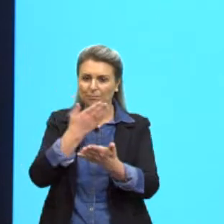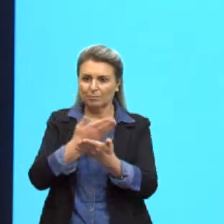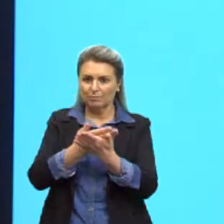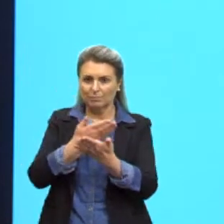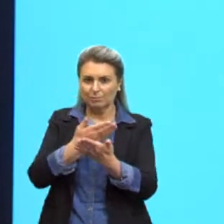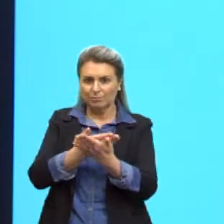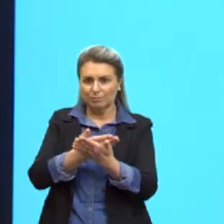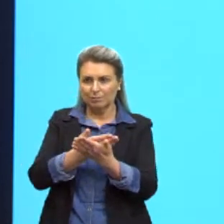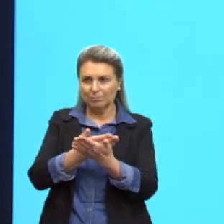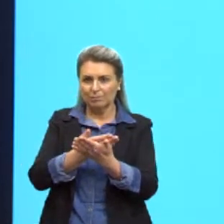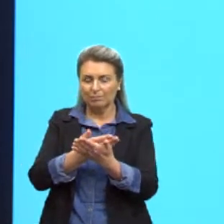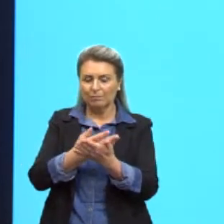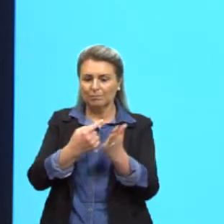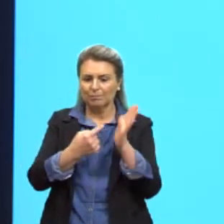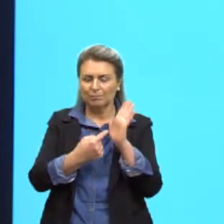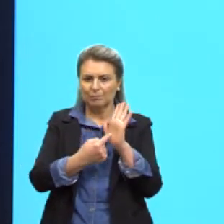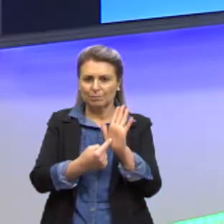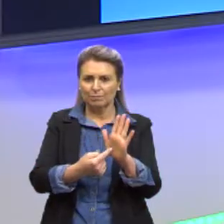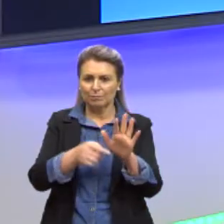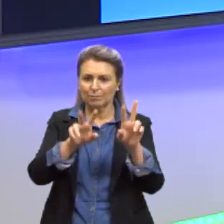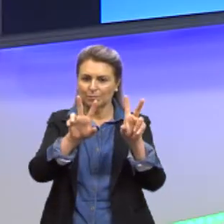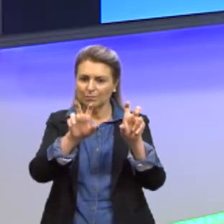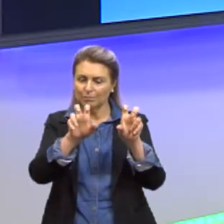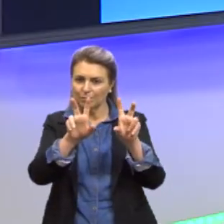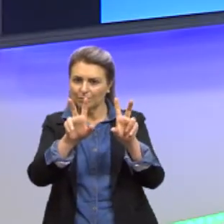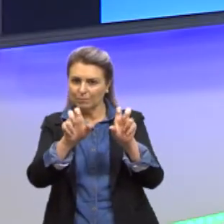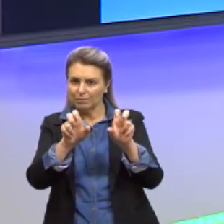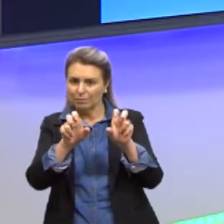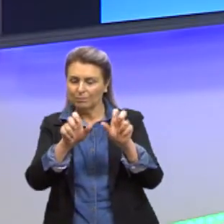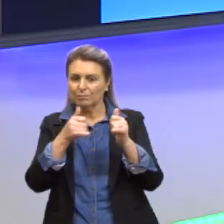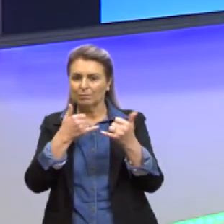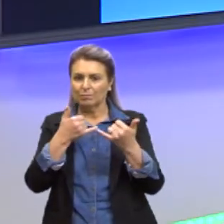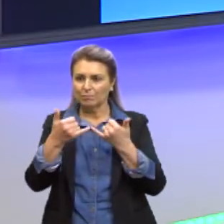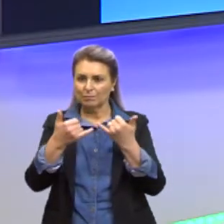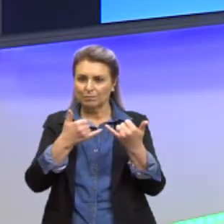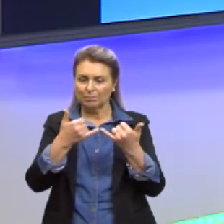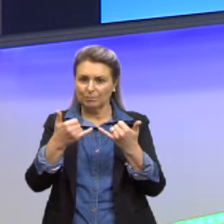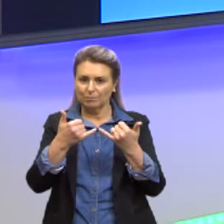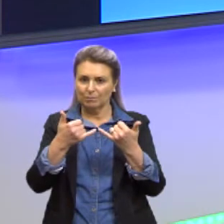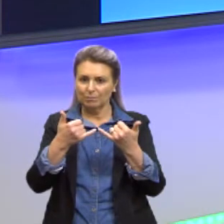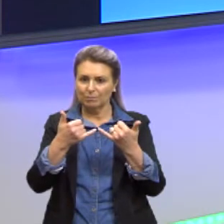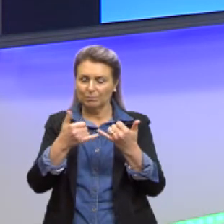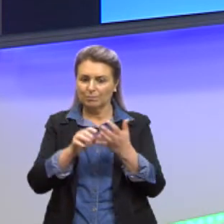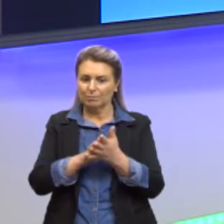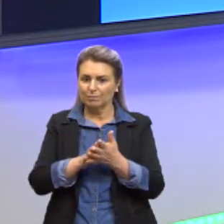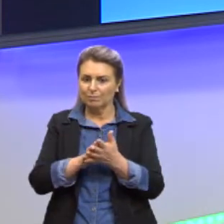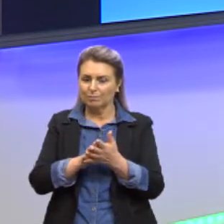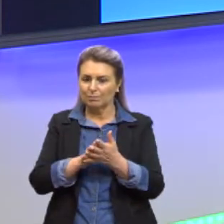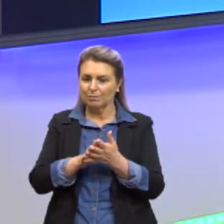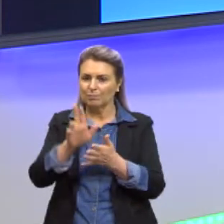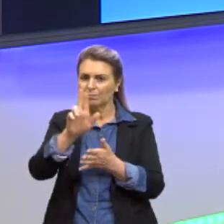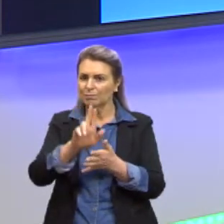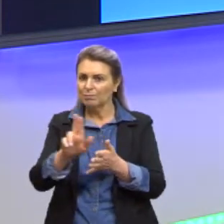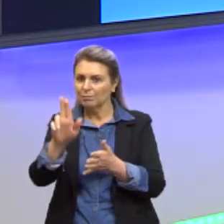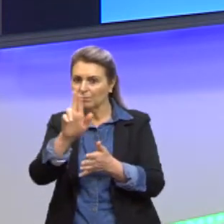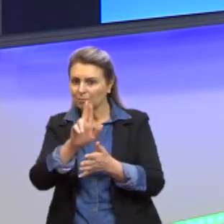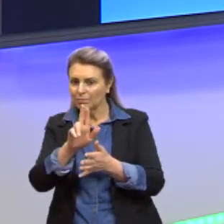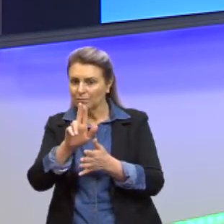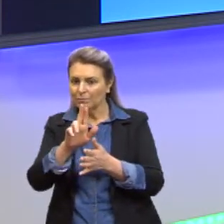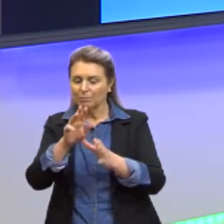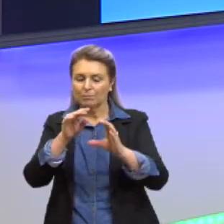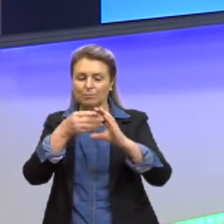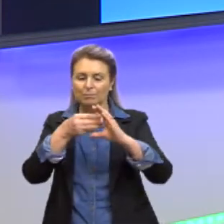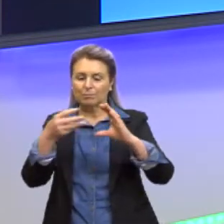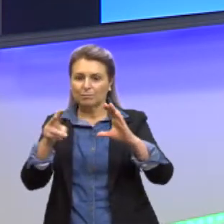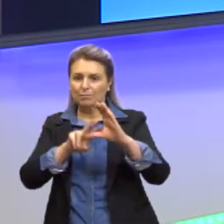que abordam esse assunto tentando, por exemplo, coletar essas células-tronco para poder